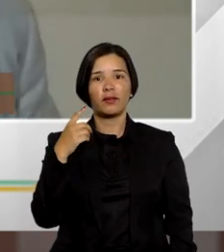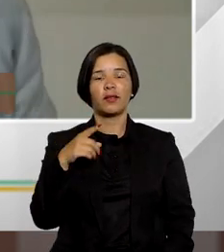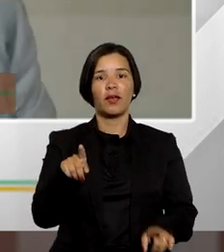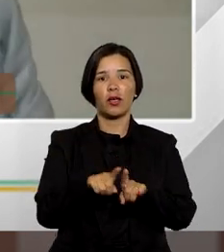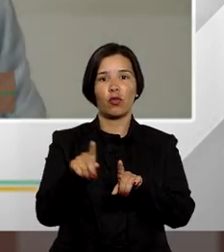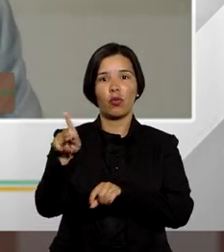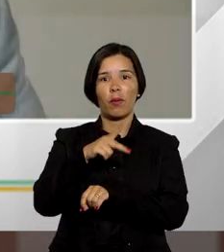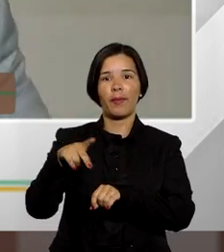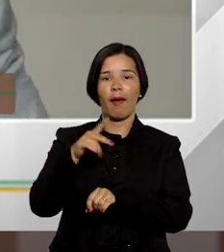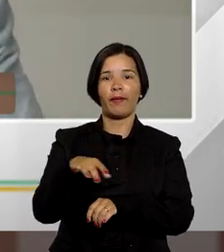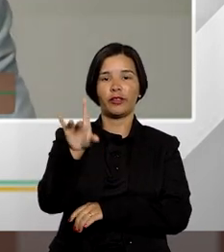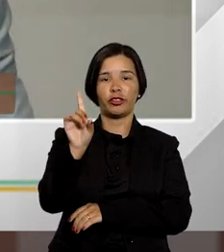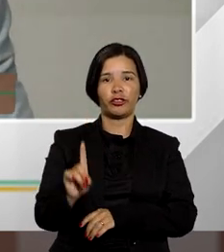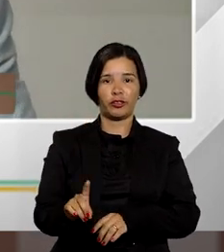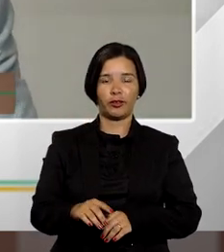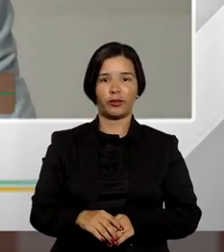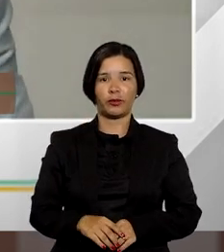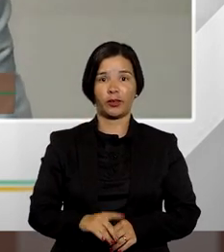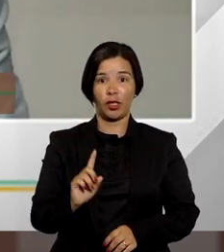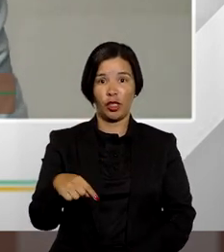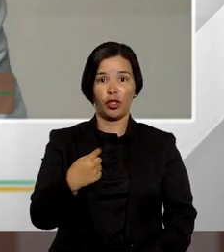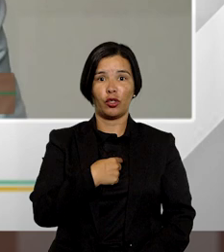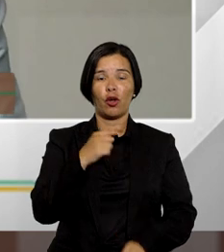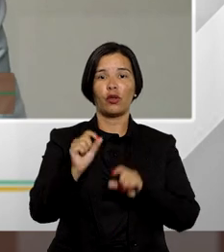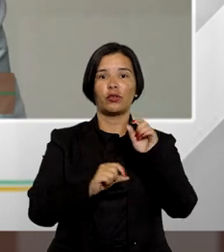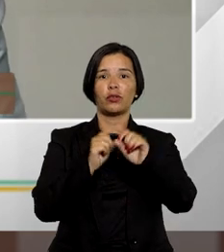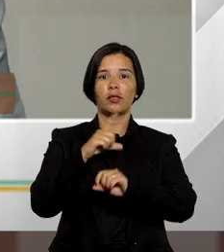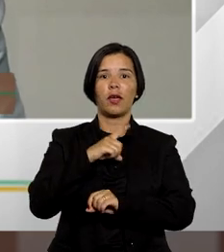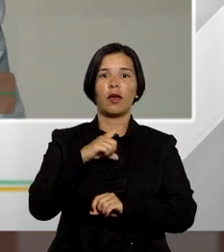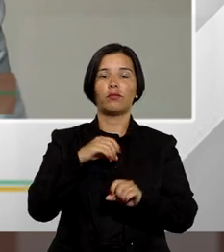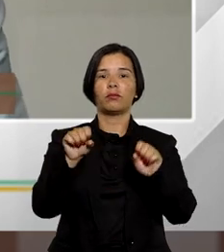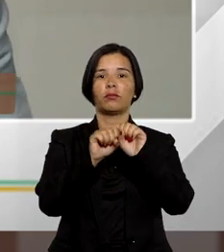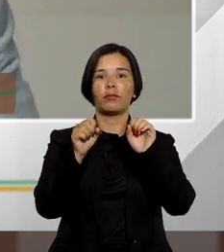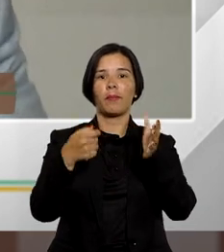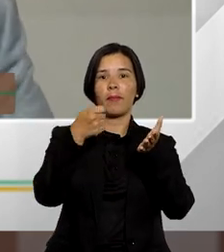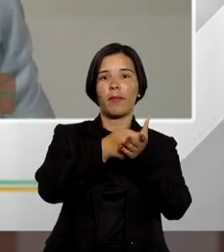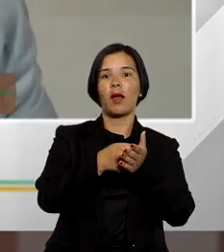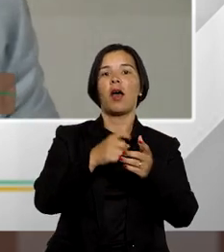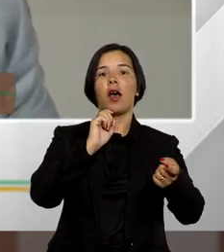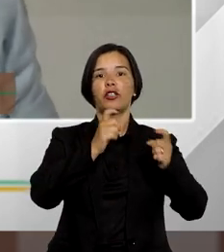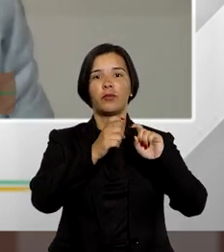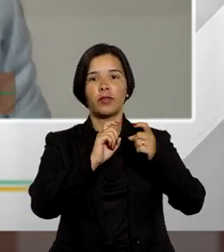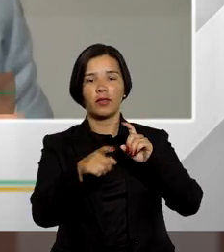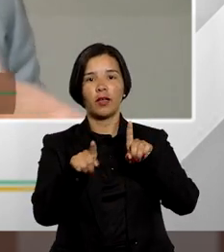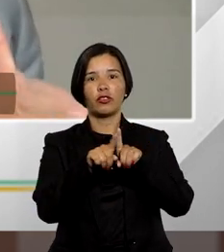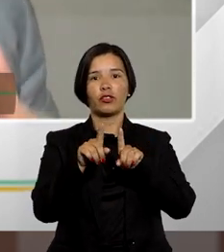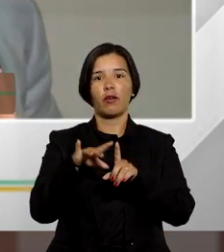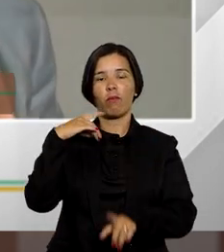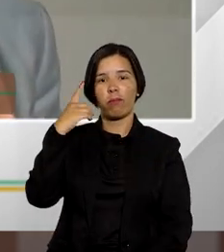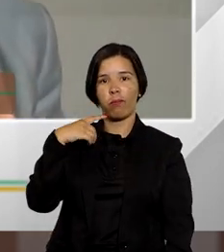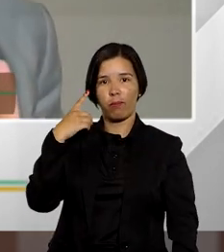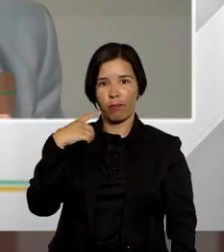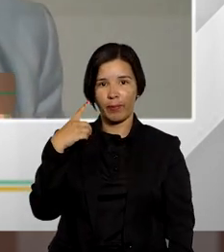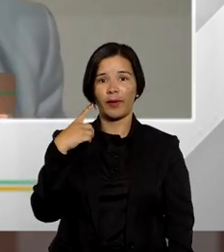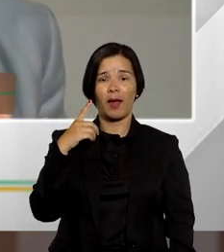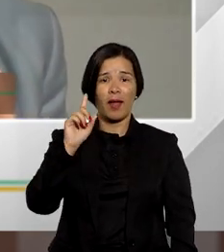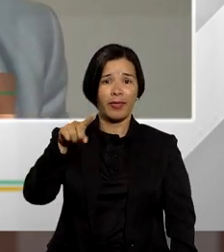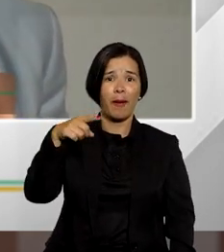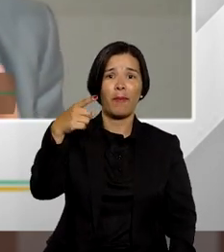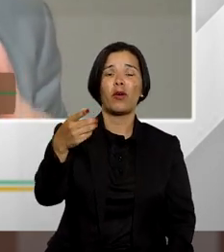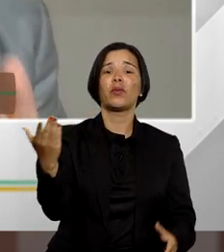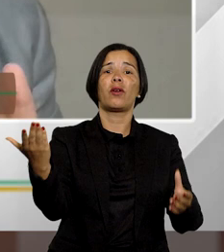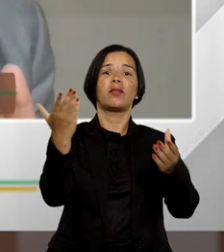com valores mínimos dignos e que tenha uma sistemática de pagamento administrativo e que o advogado não precise depois de